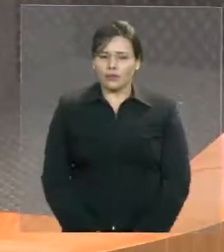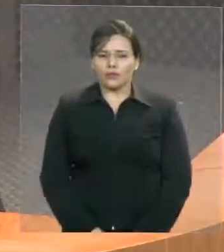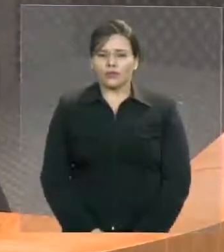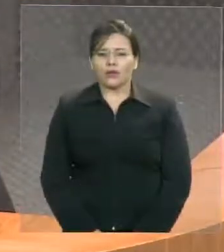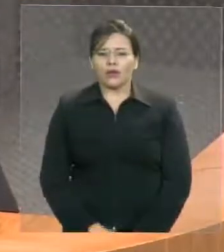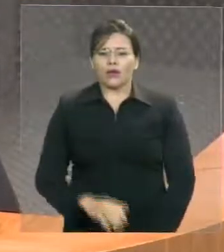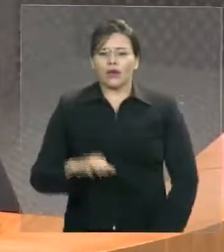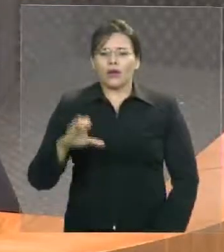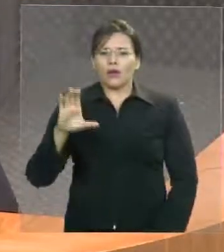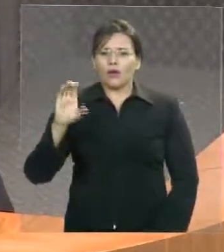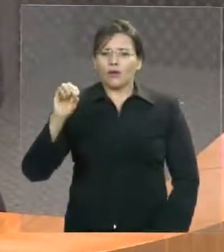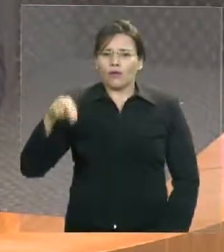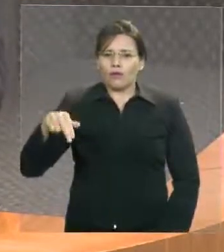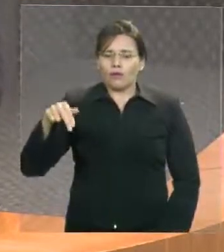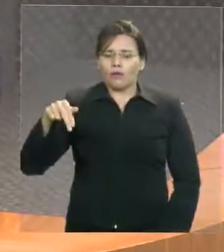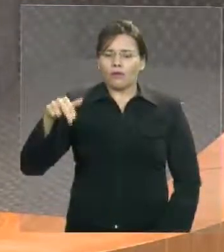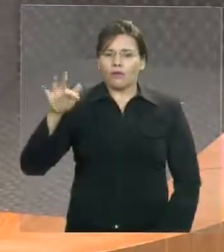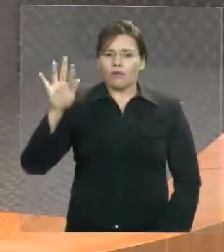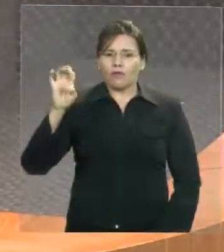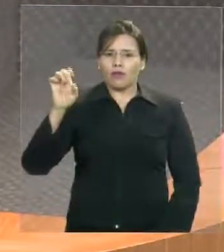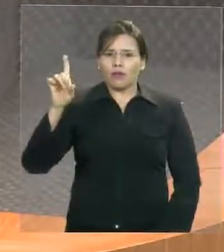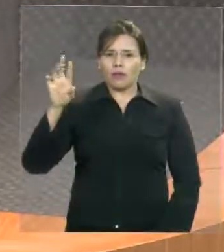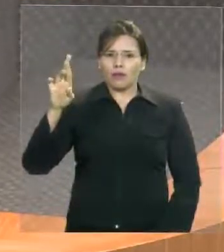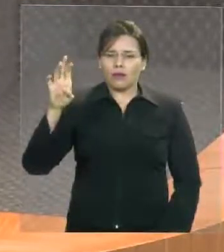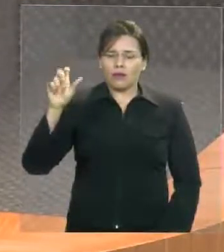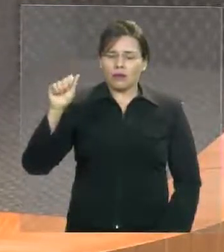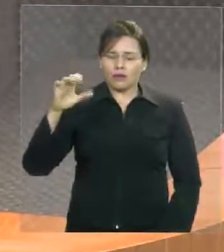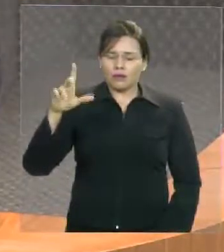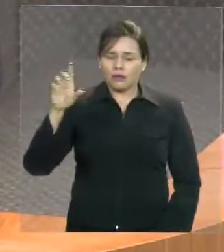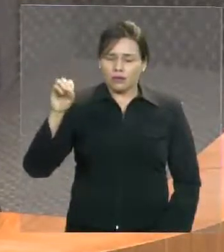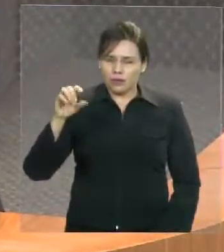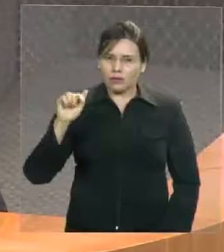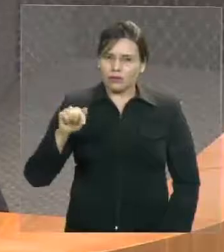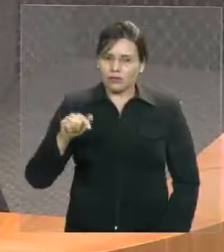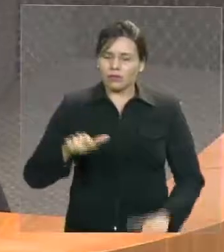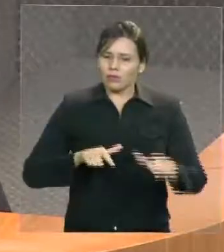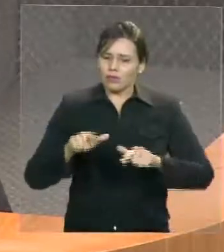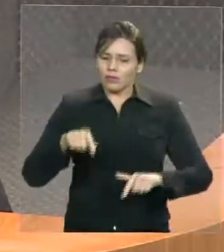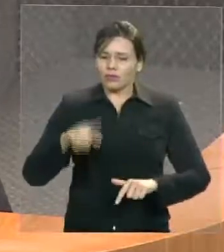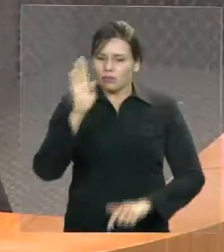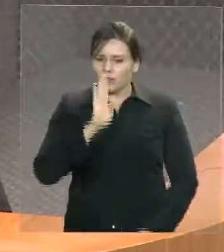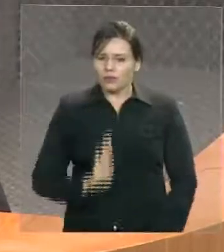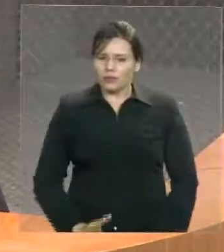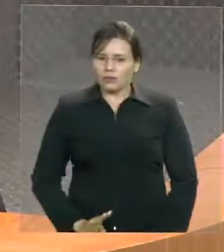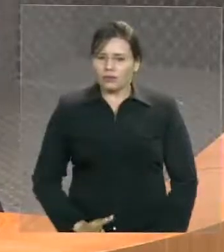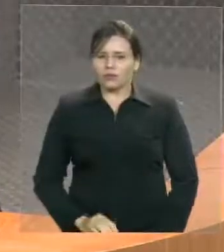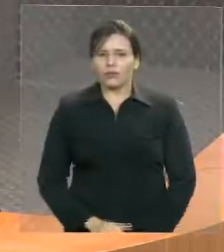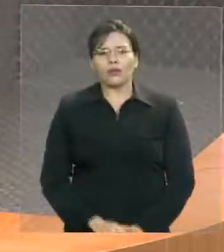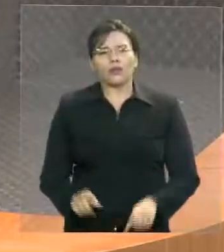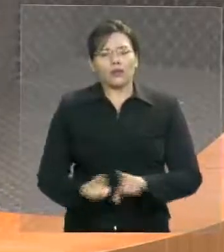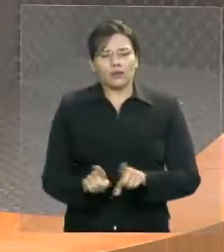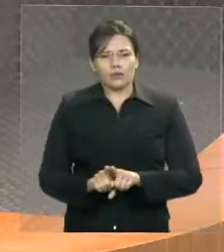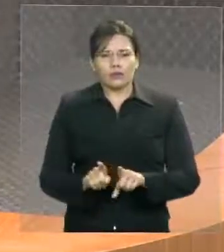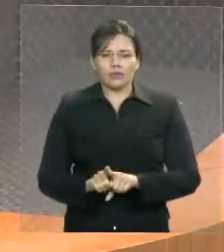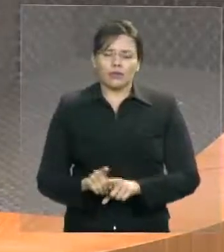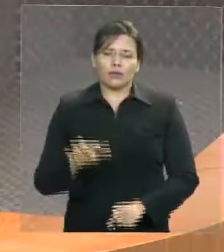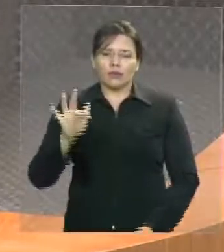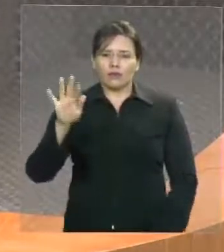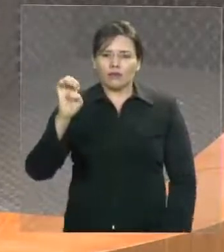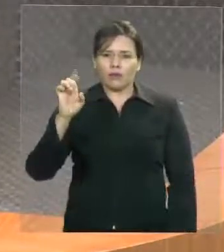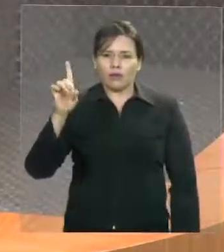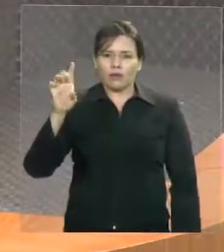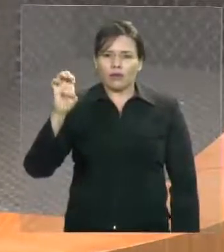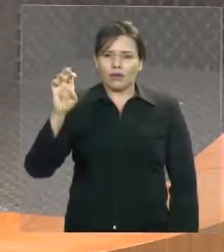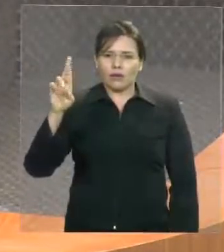Servidores Públicos do Brasil, CSP com lutas, Federação Nacional dos Servidores do Judiciário nos Estados,